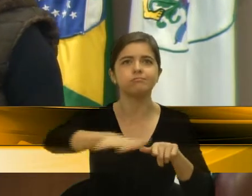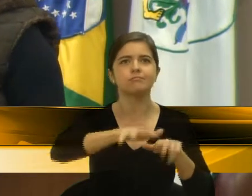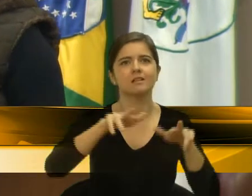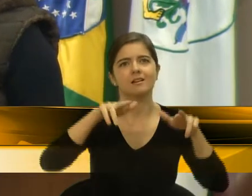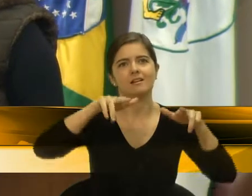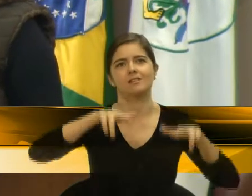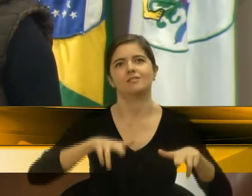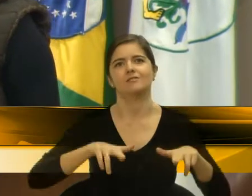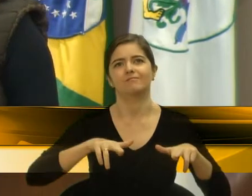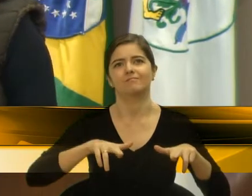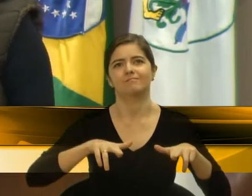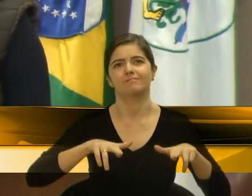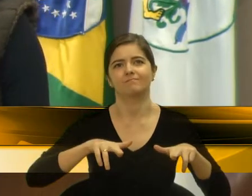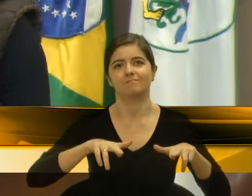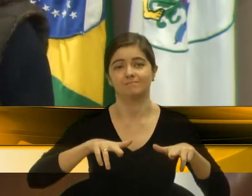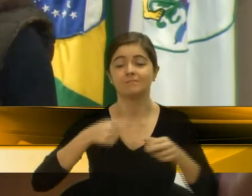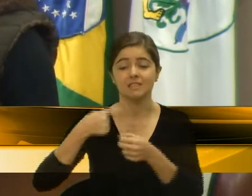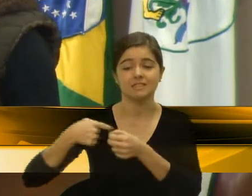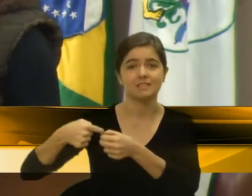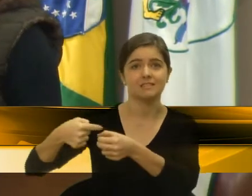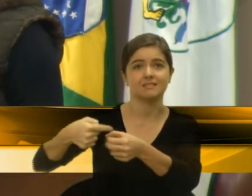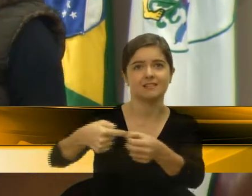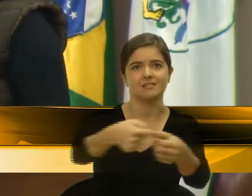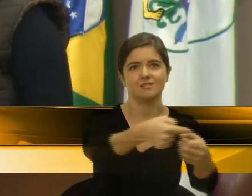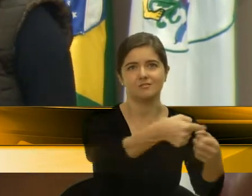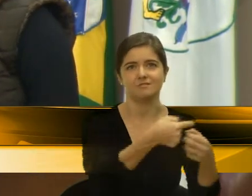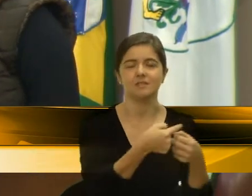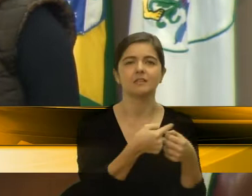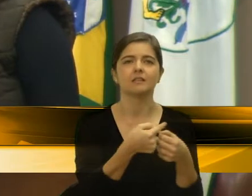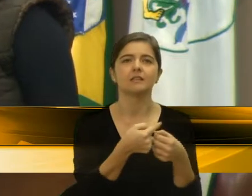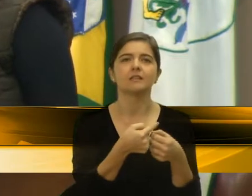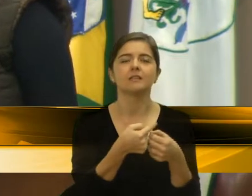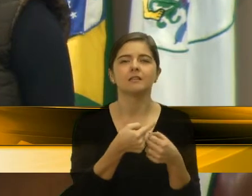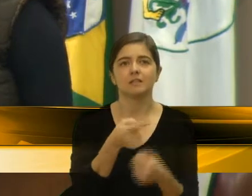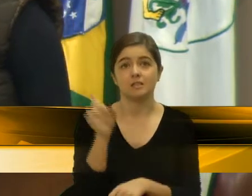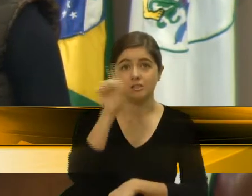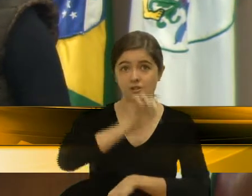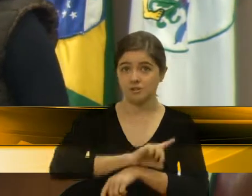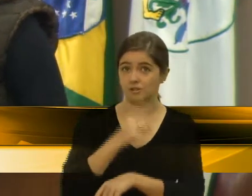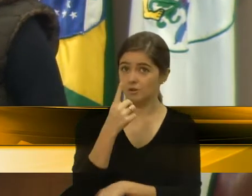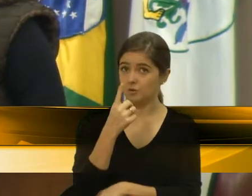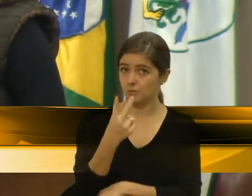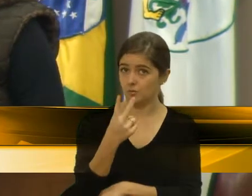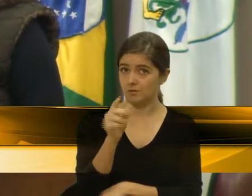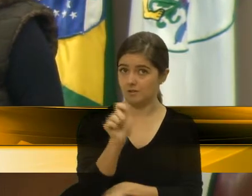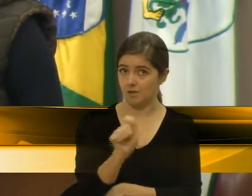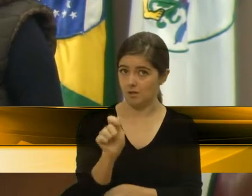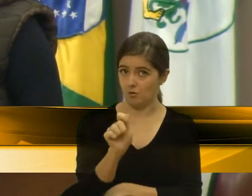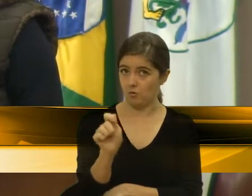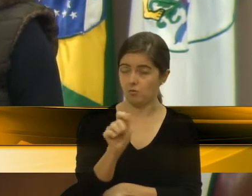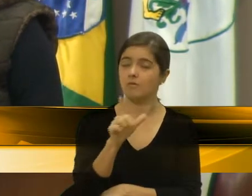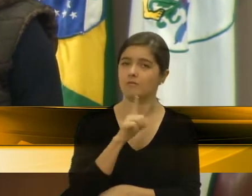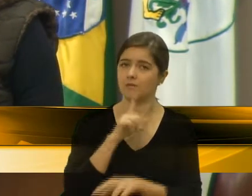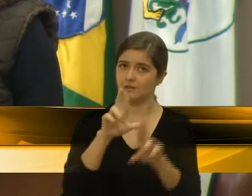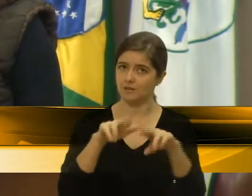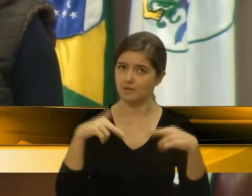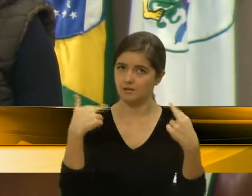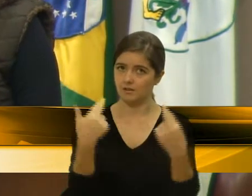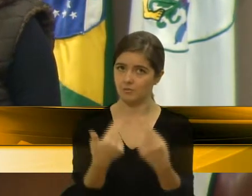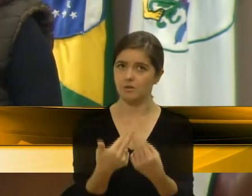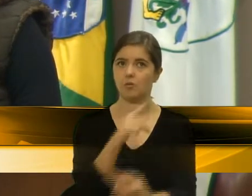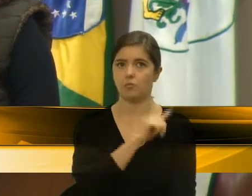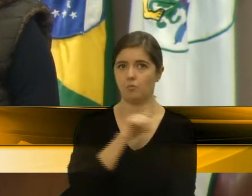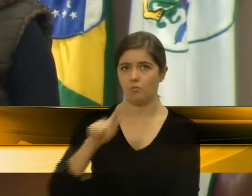região. Provavelmente, dia 12 de agosto, haverá uma reunião com o governo do Estado, onde